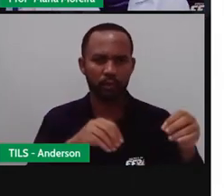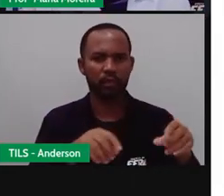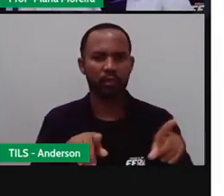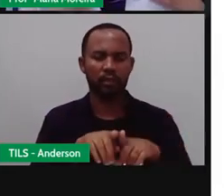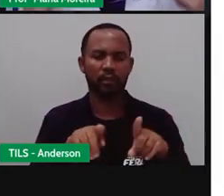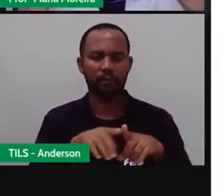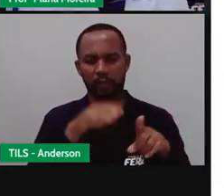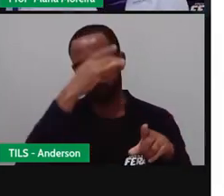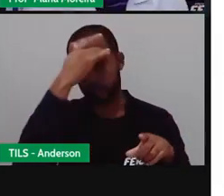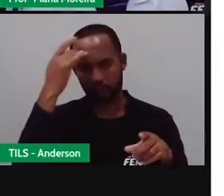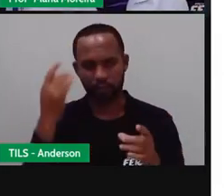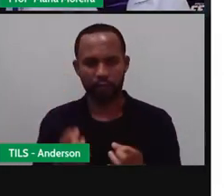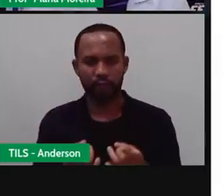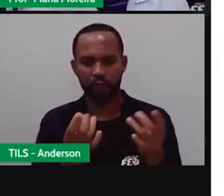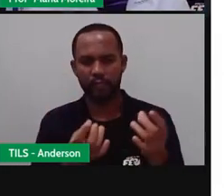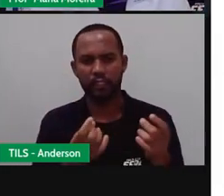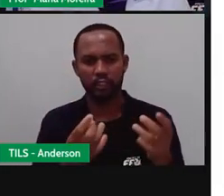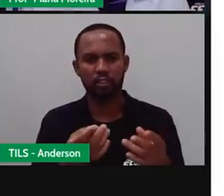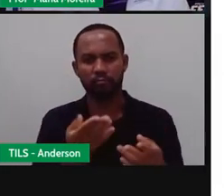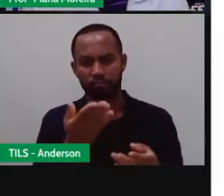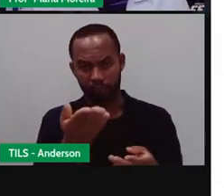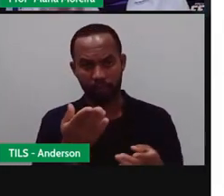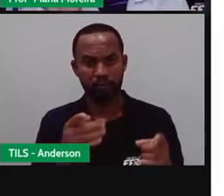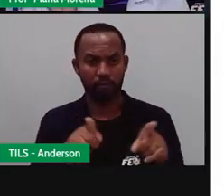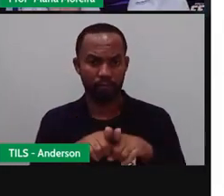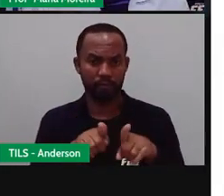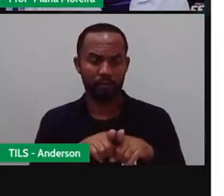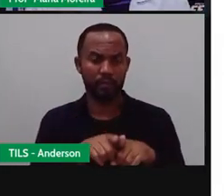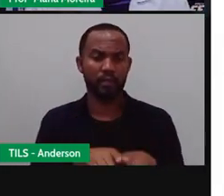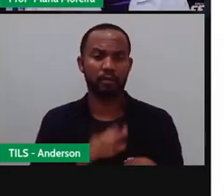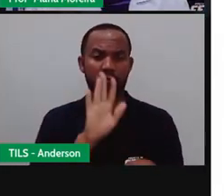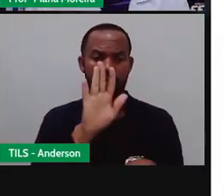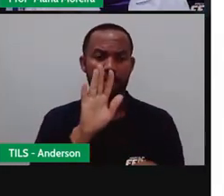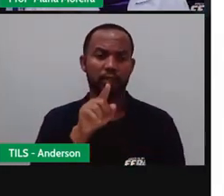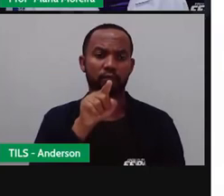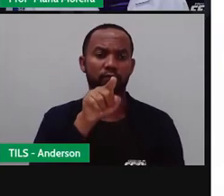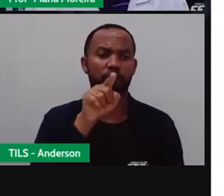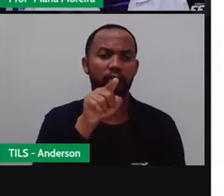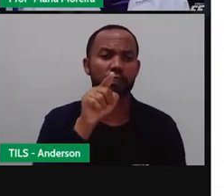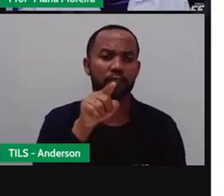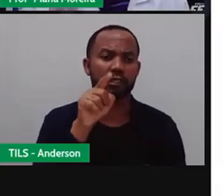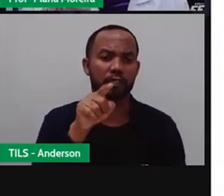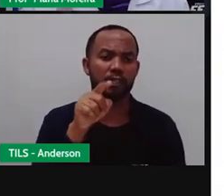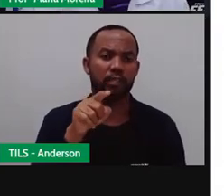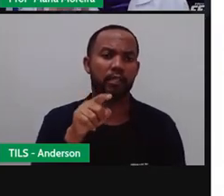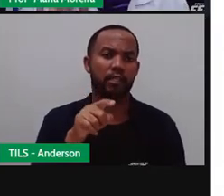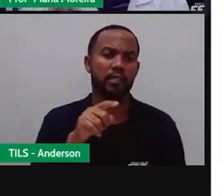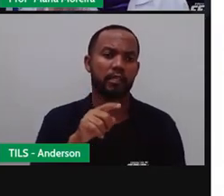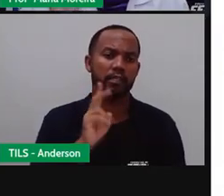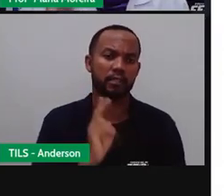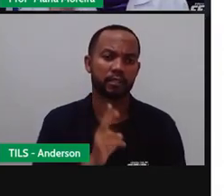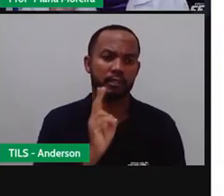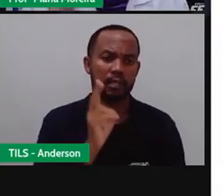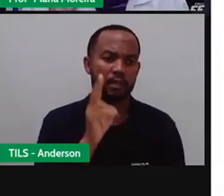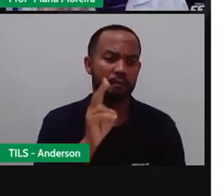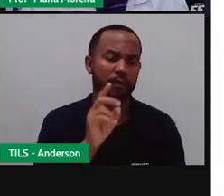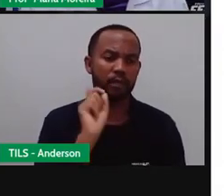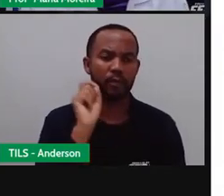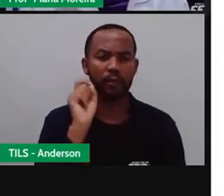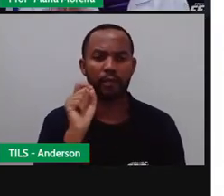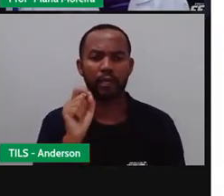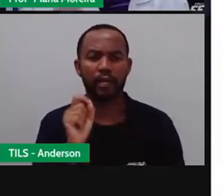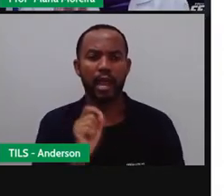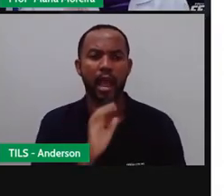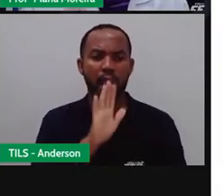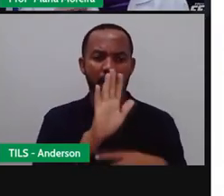Desse material Das pessoas Que vivem disso Mas E você? Me diga aí Você está fazendo O que